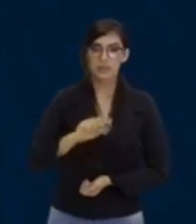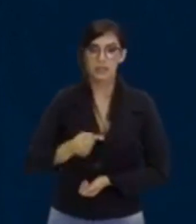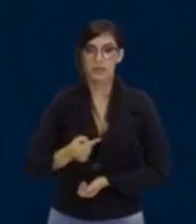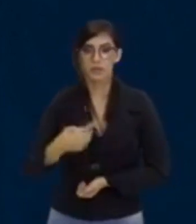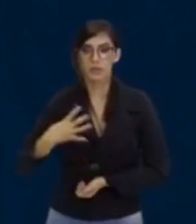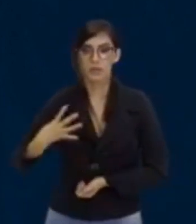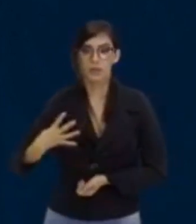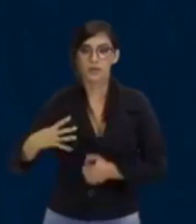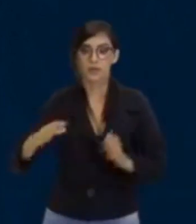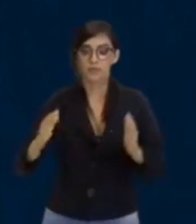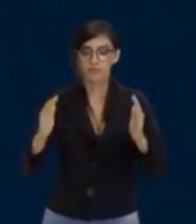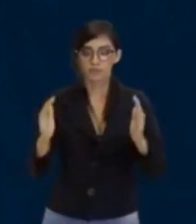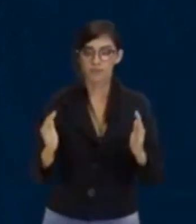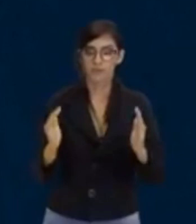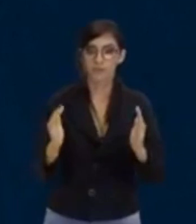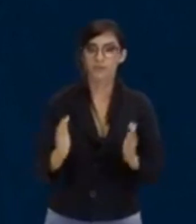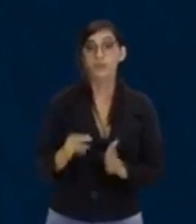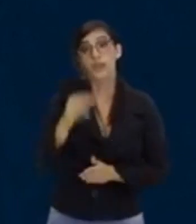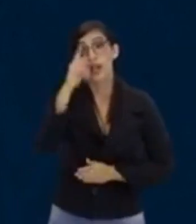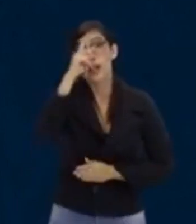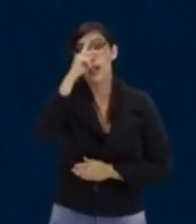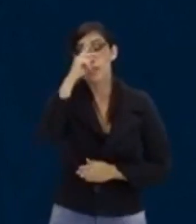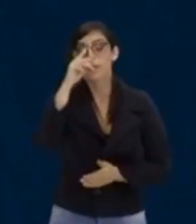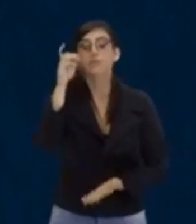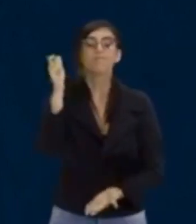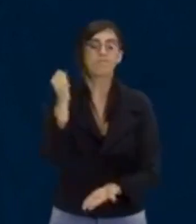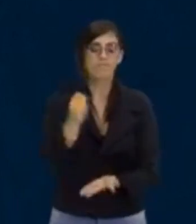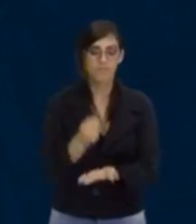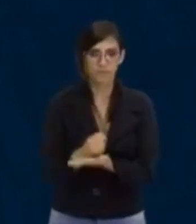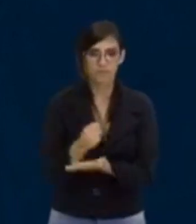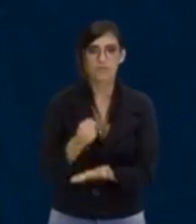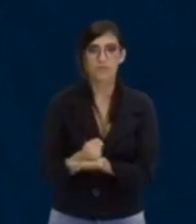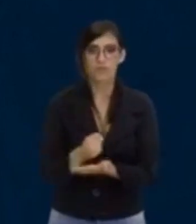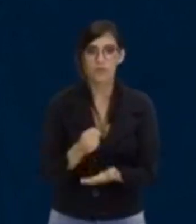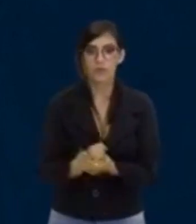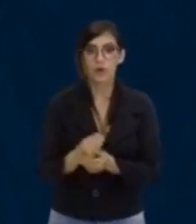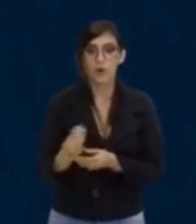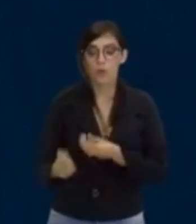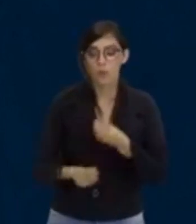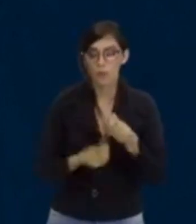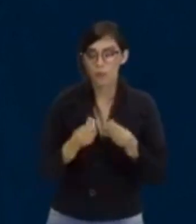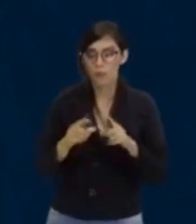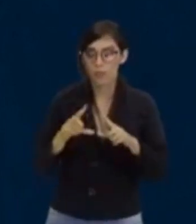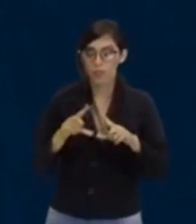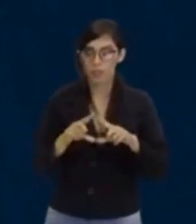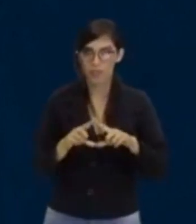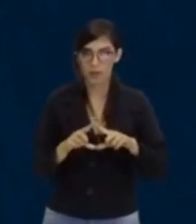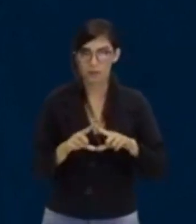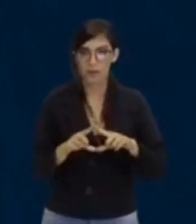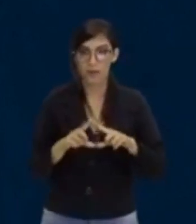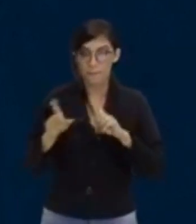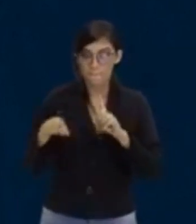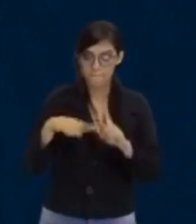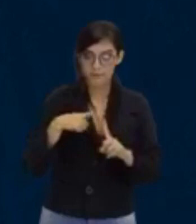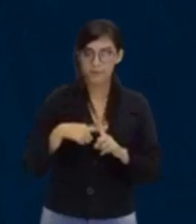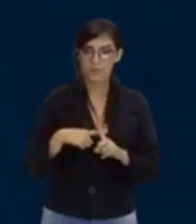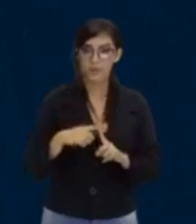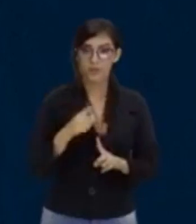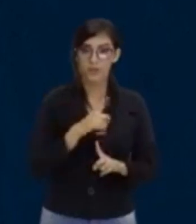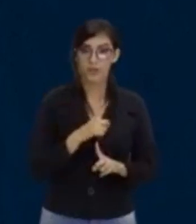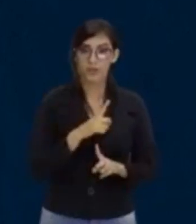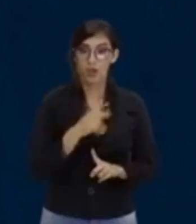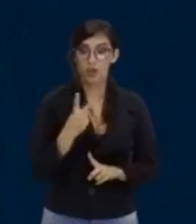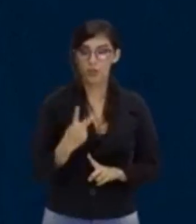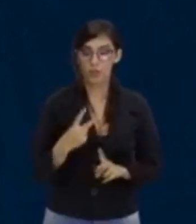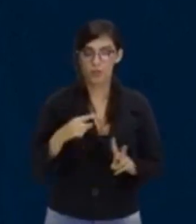certo? Lembra que eu já tinha afirmado que como o delta era positivo, eu teria duas raízes, eu teria duas